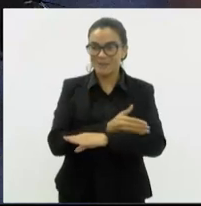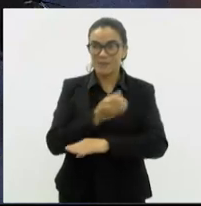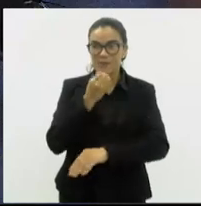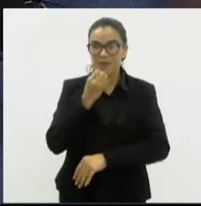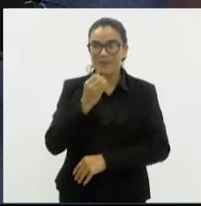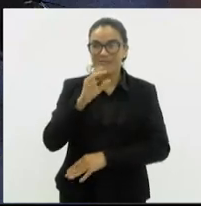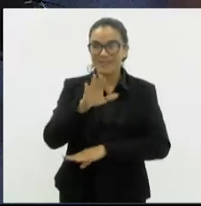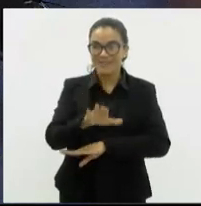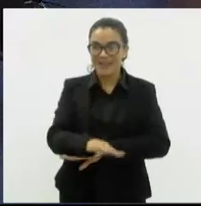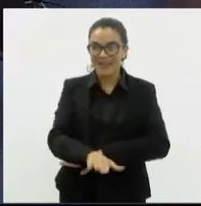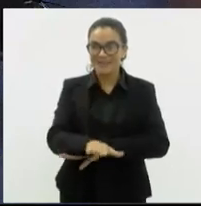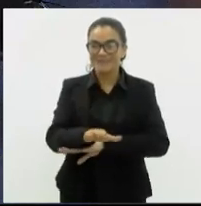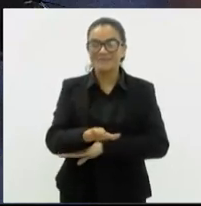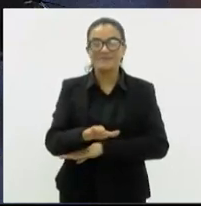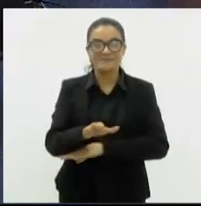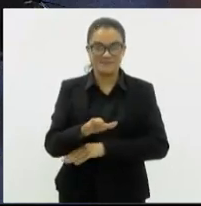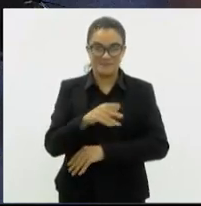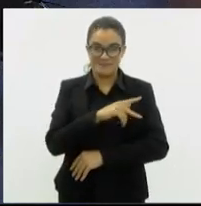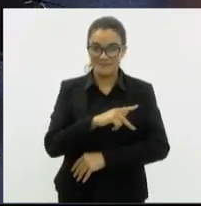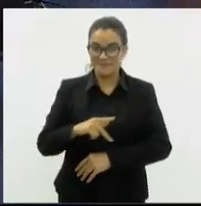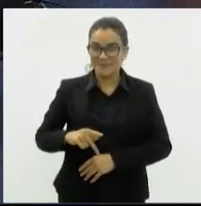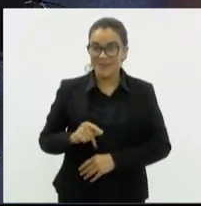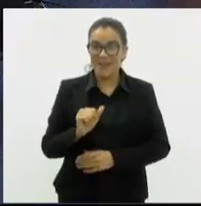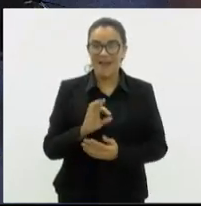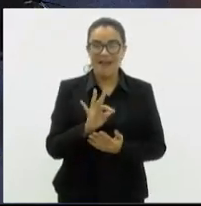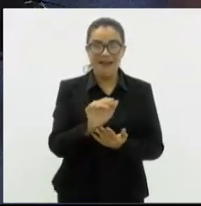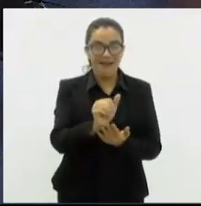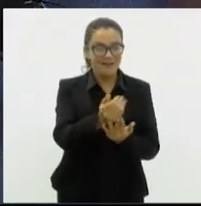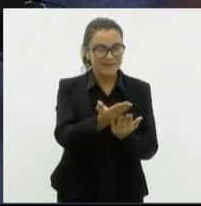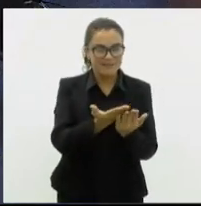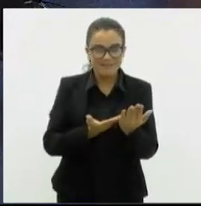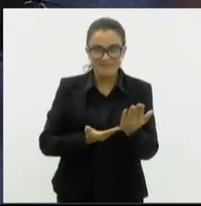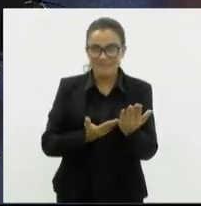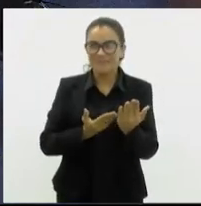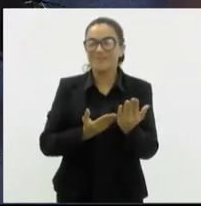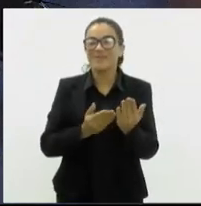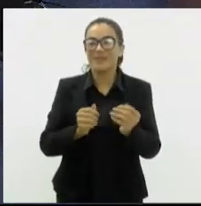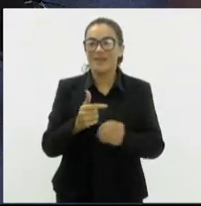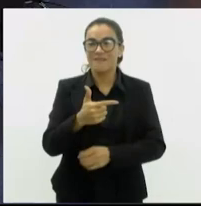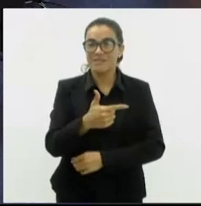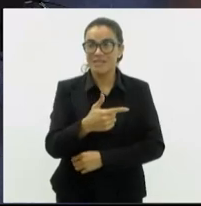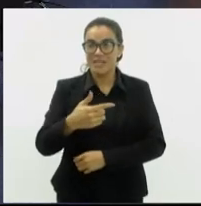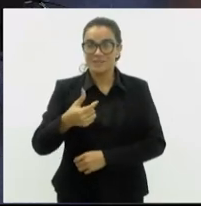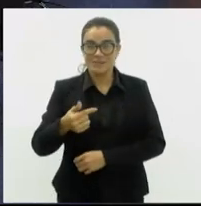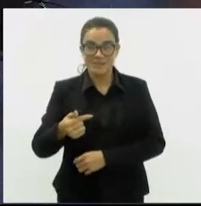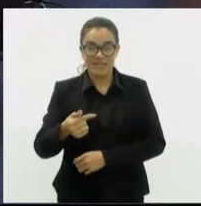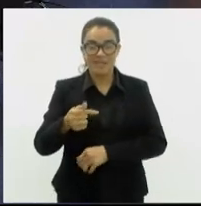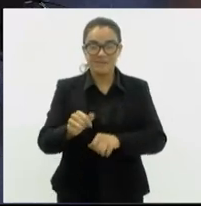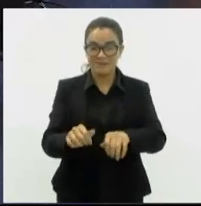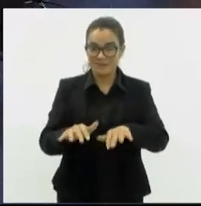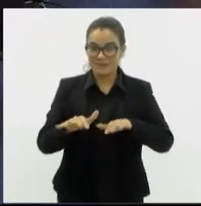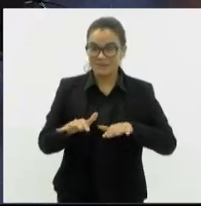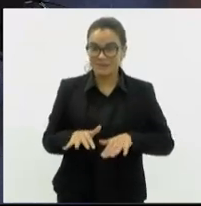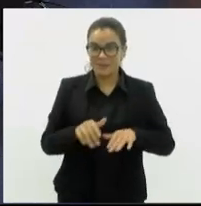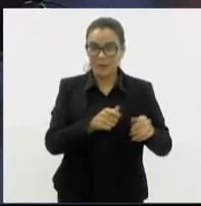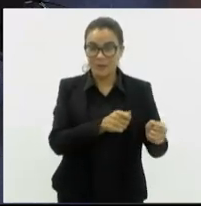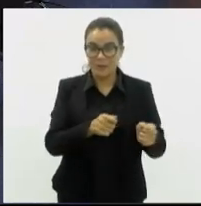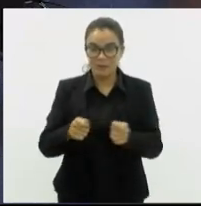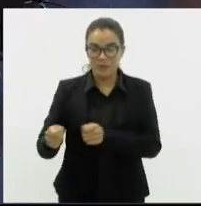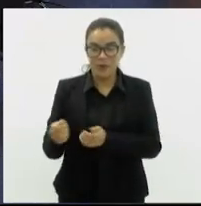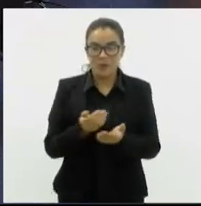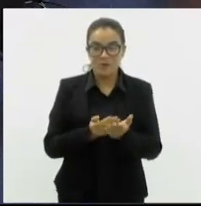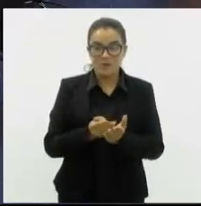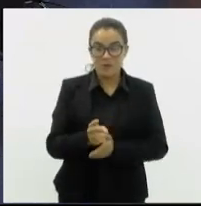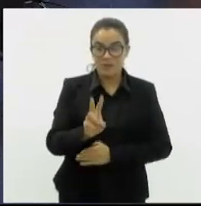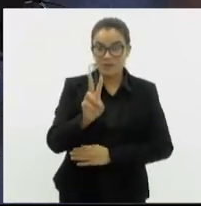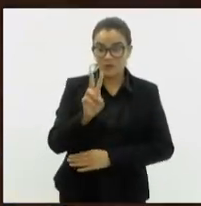tarde, presidente. Senhor presidente, a ata reflete com exatidão o ocorrido na 27ª sessão ordinária, que iniciada às